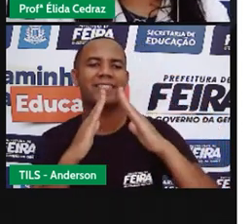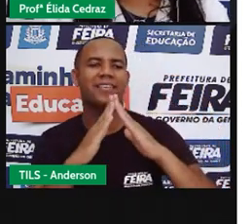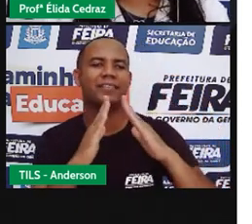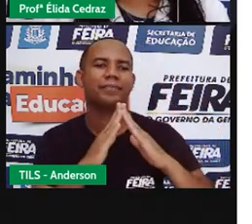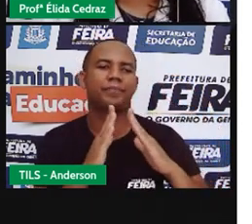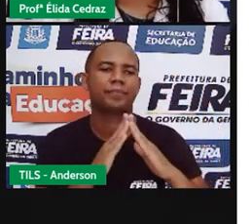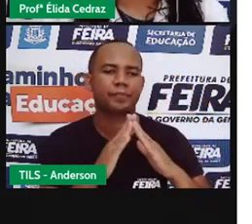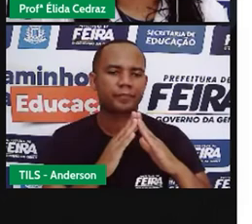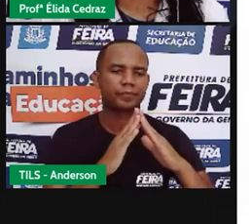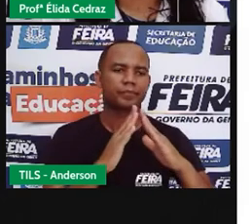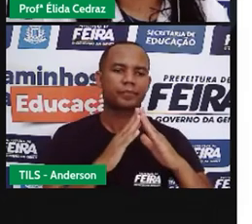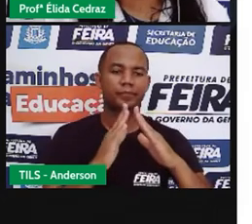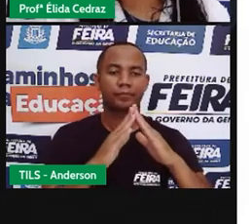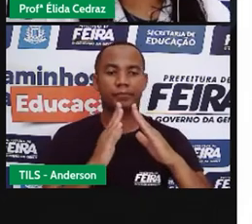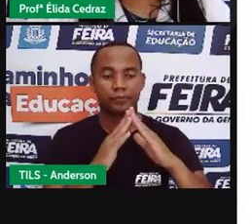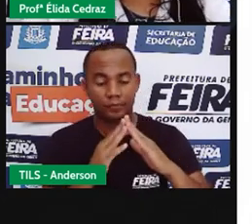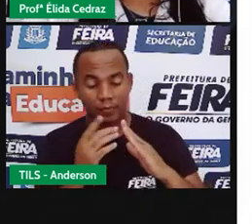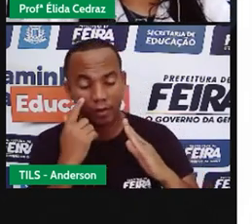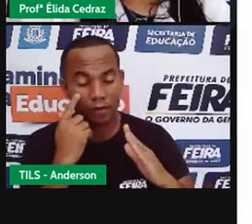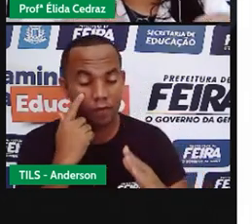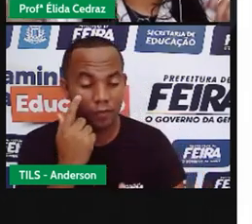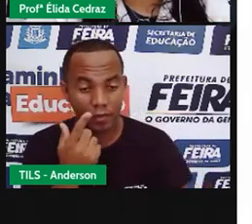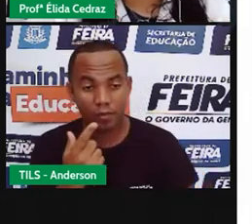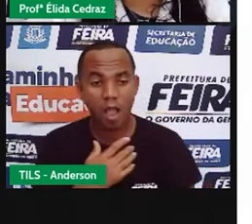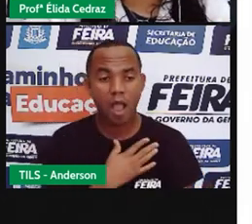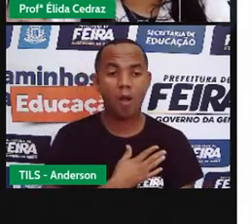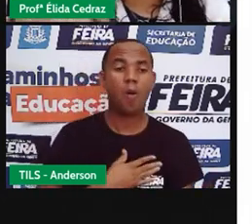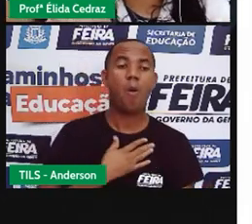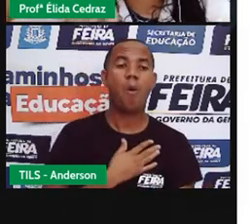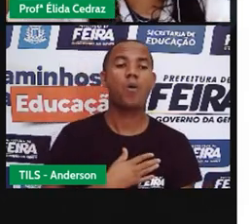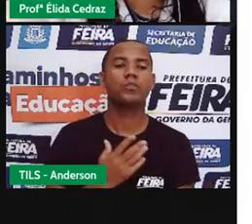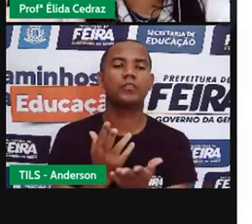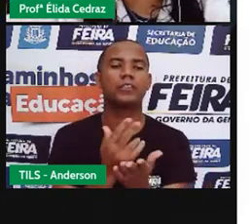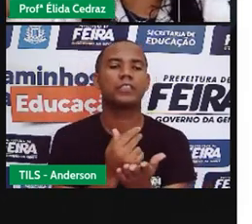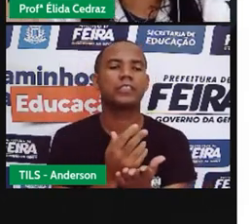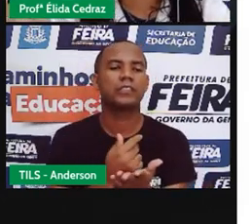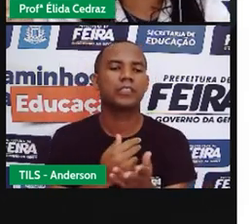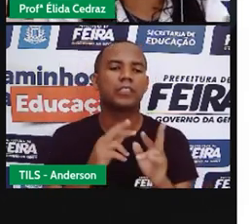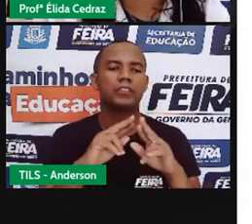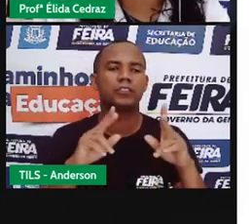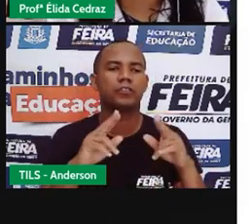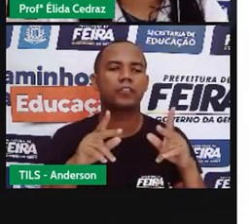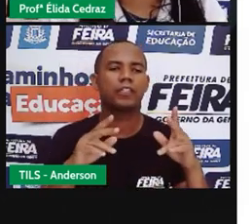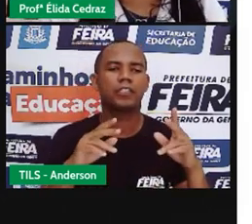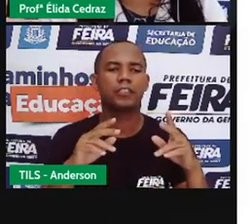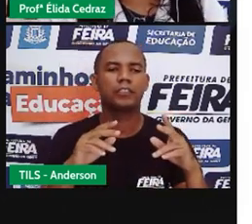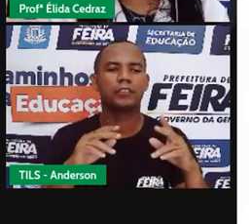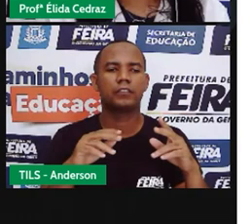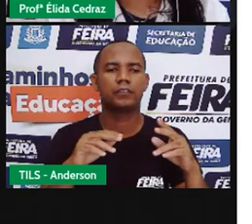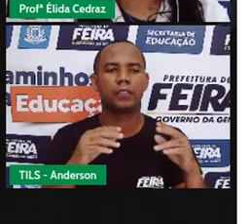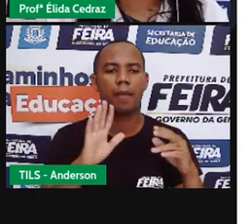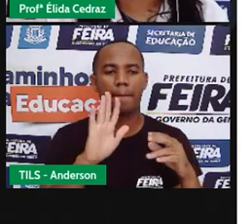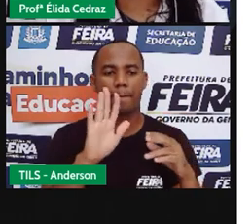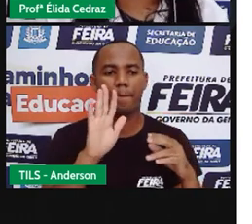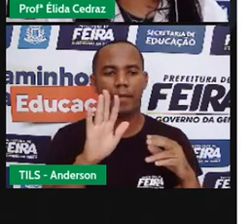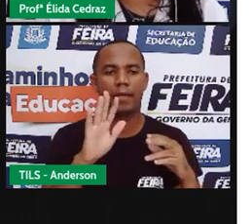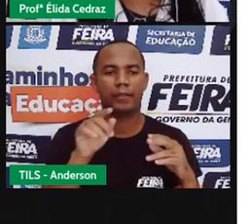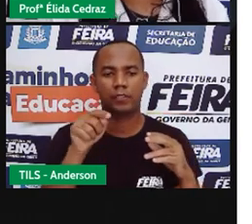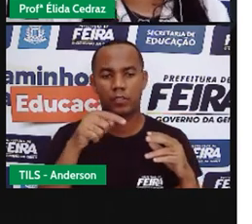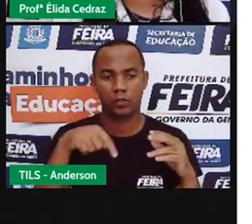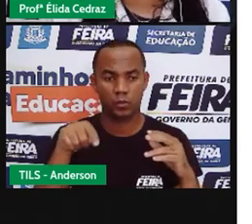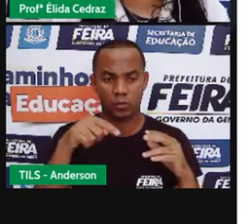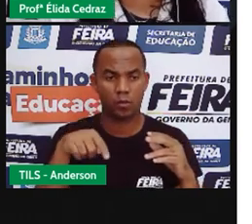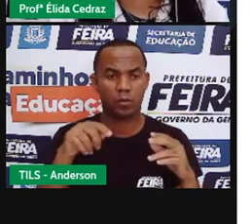caso há problemas eu gosto de desenhar a casa de outra forma tudo telhadinho é mas nós podemos